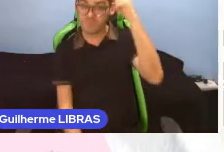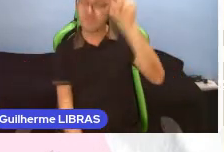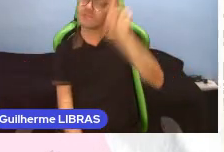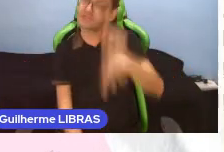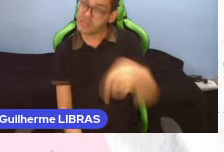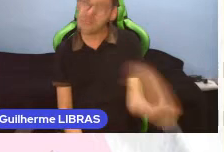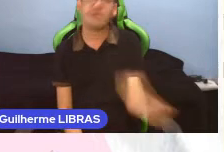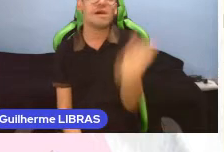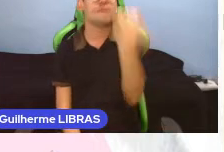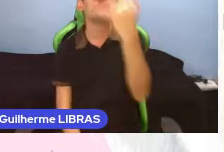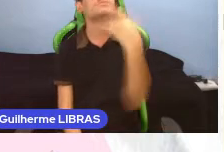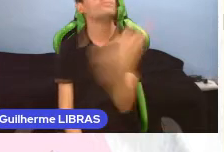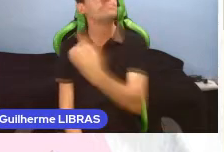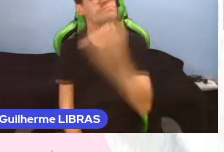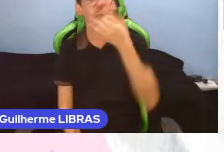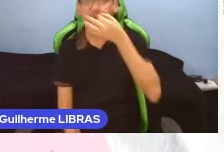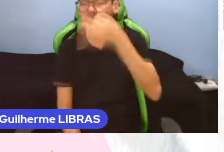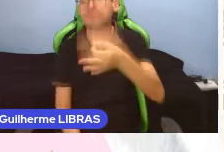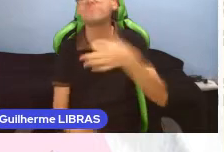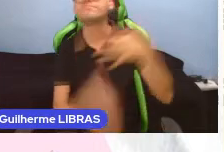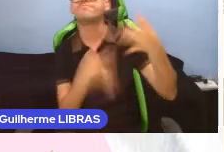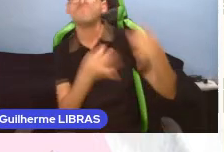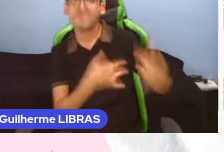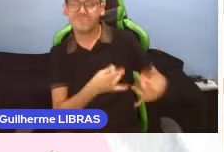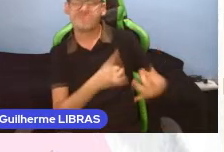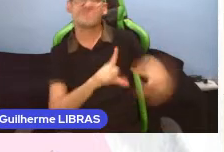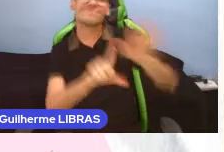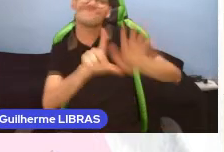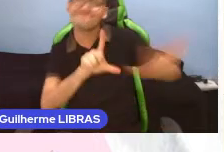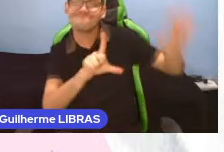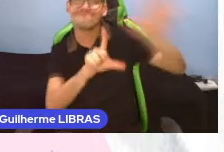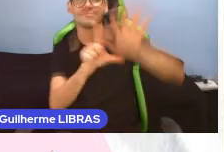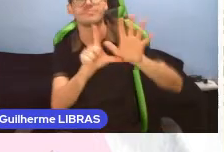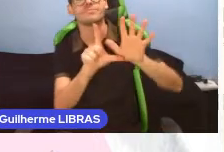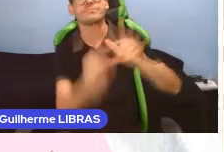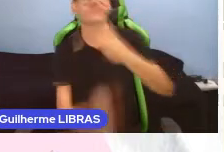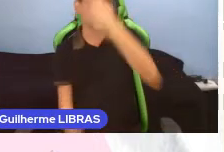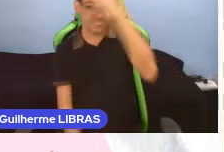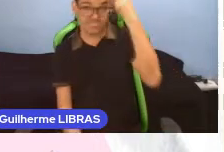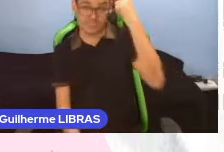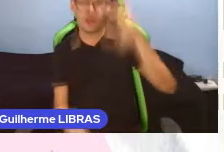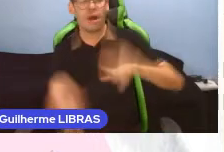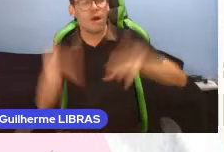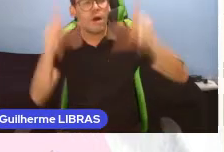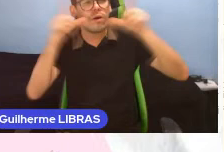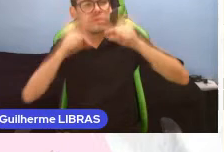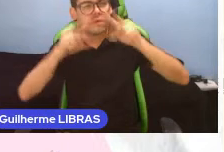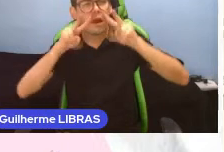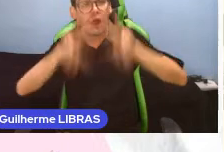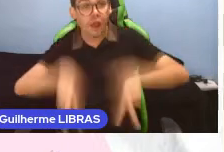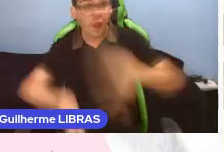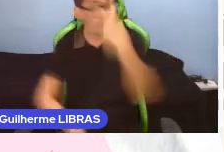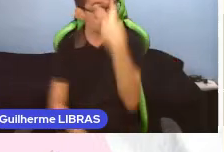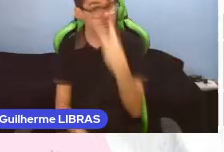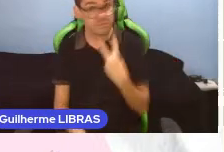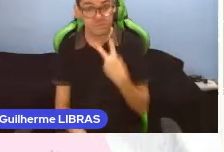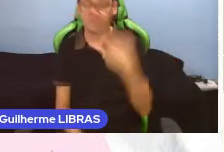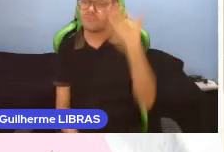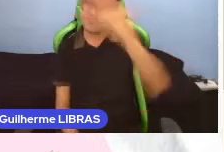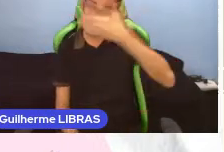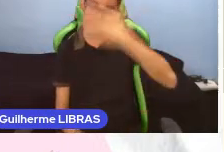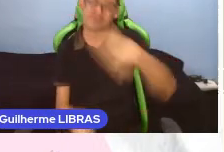estarmos atentos à descrição das imagens. As pessoas com baixa visão e cegueira, além de outras pessoas,